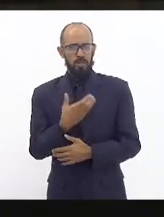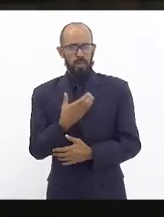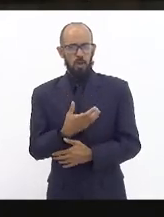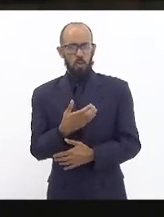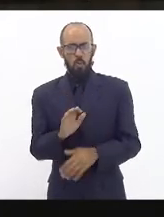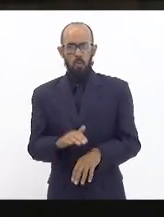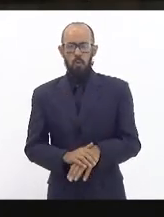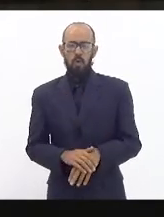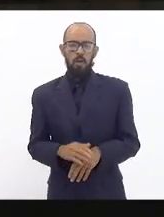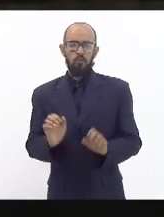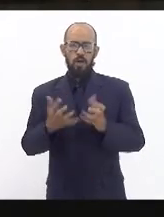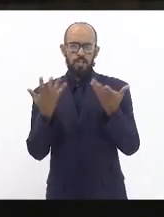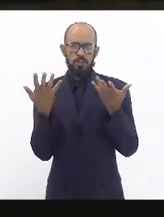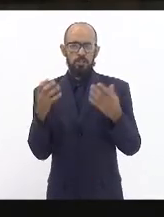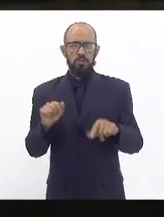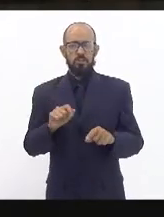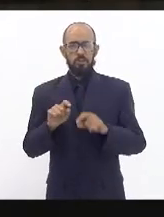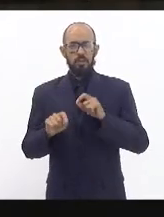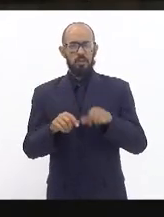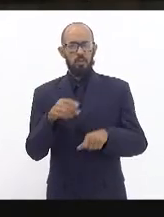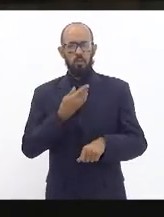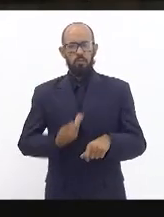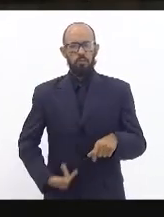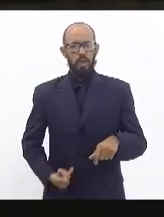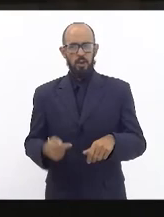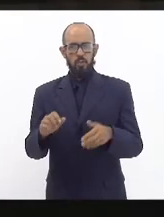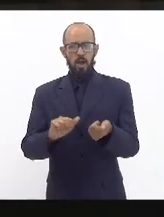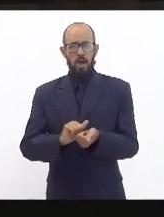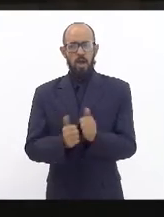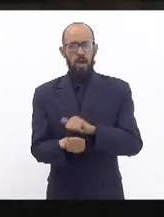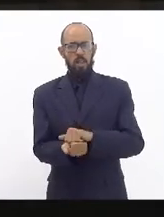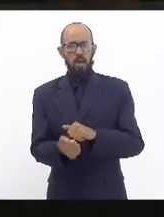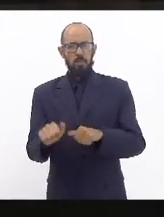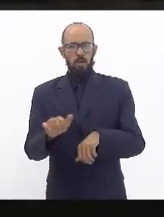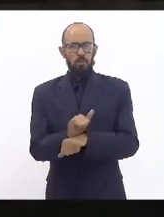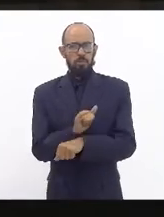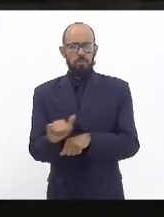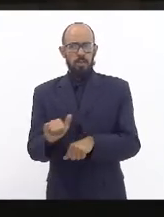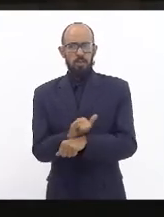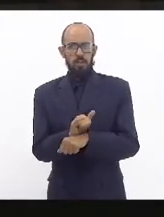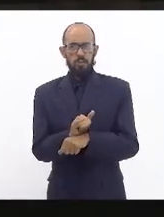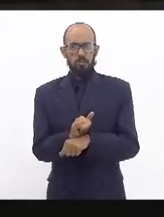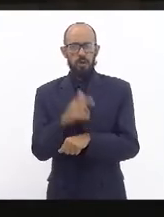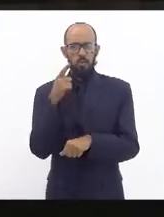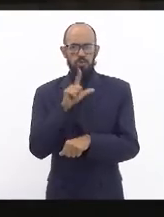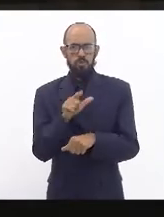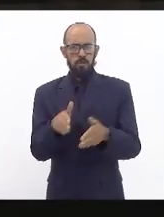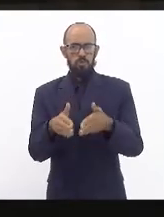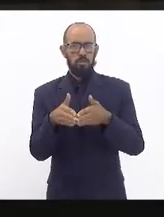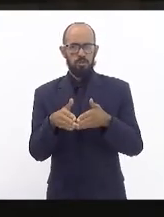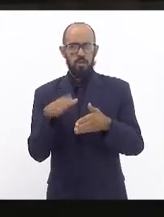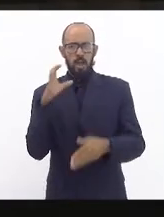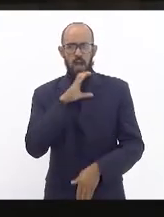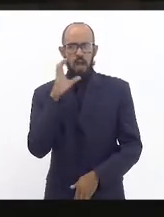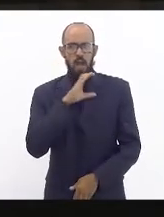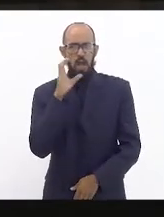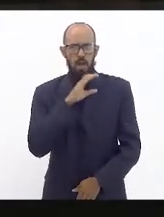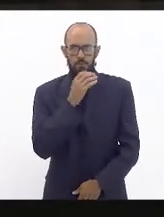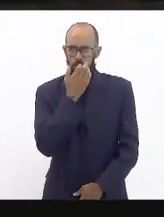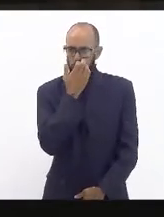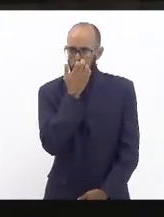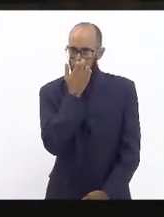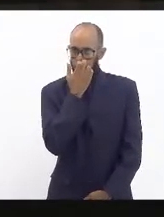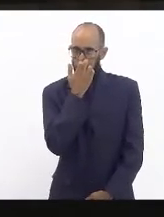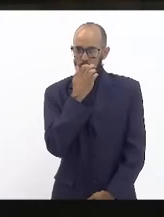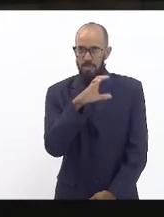do empreendimento na qualidade de projeto estratégico e que garante um processo de ensinamento bem rápido sério ele hoje sério ele é porque é bem rápido